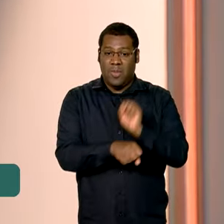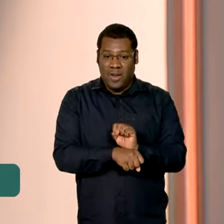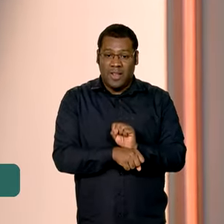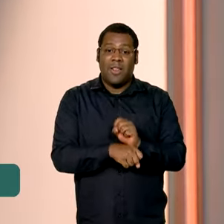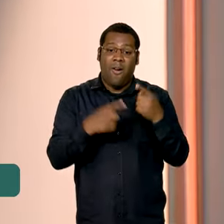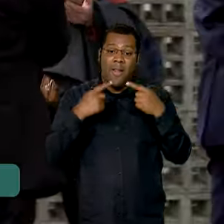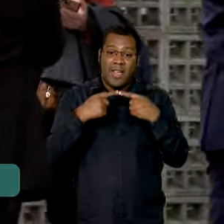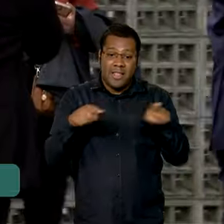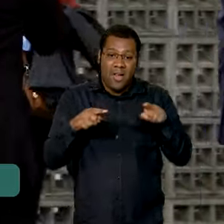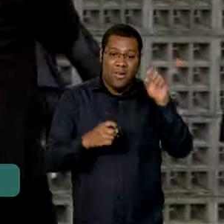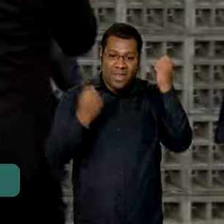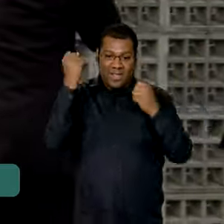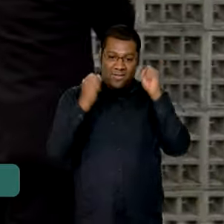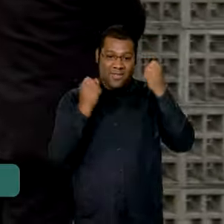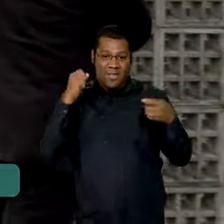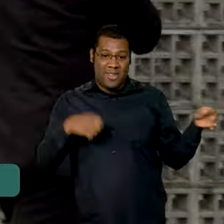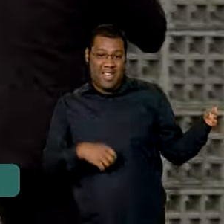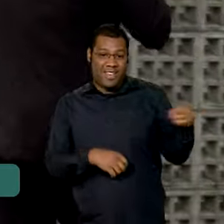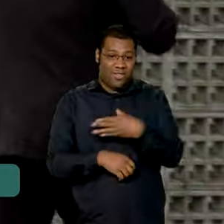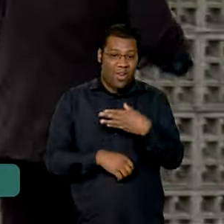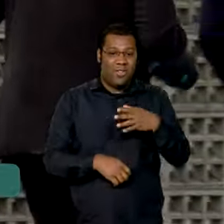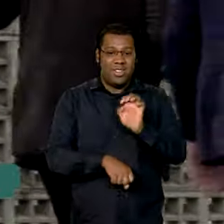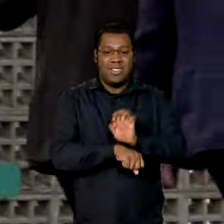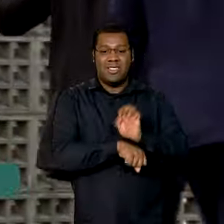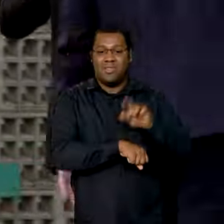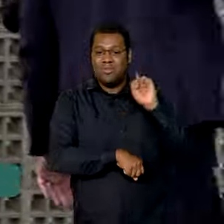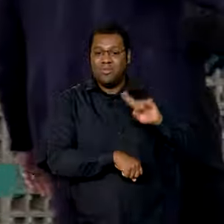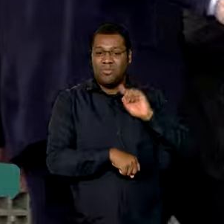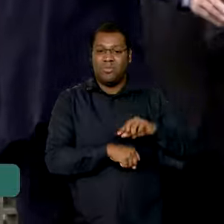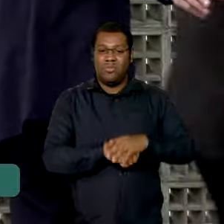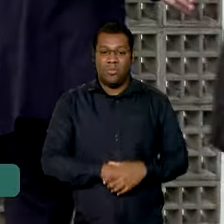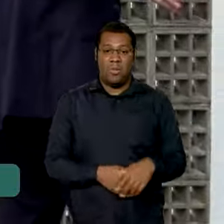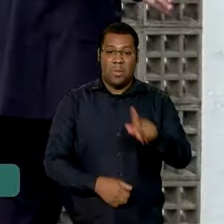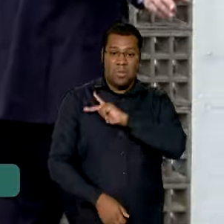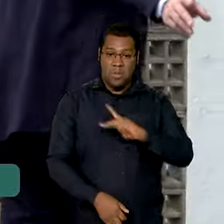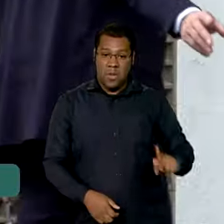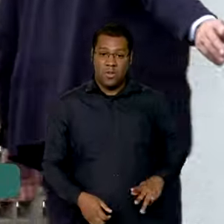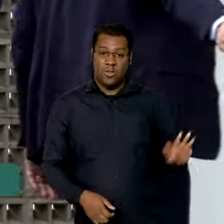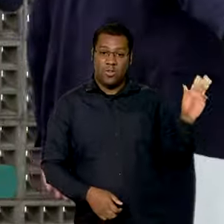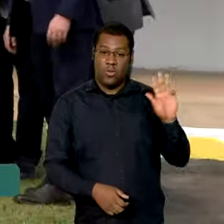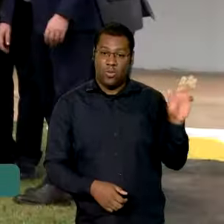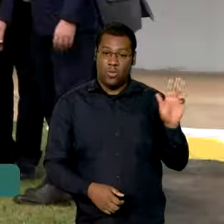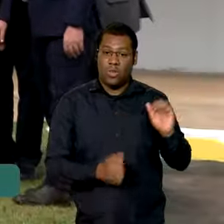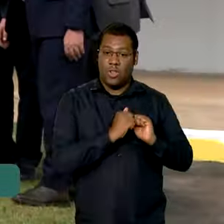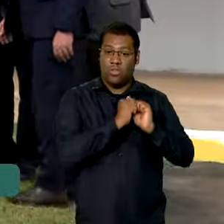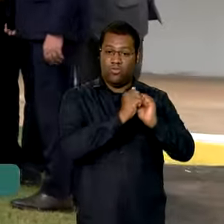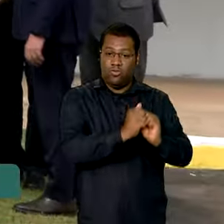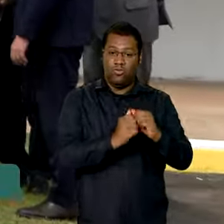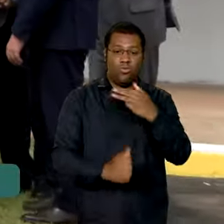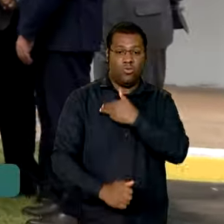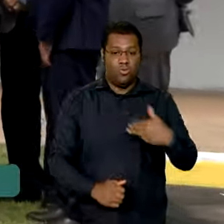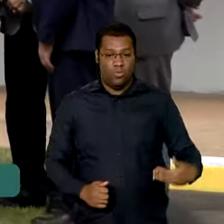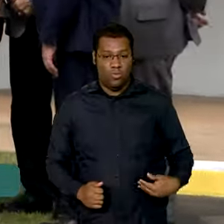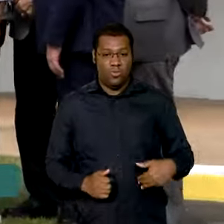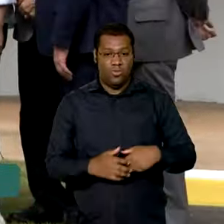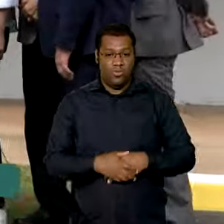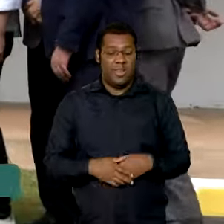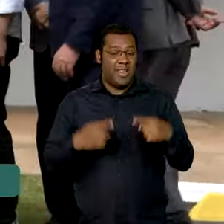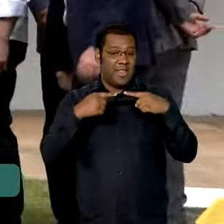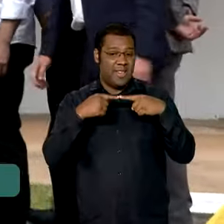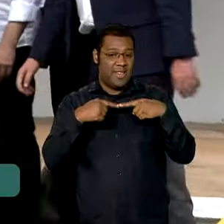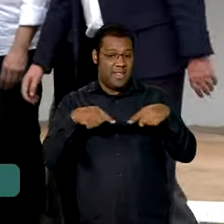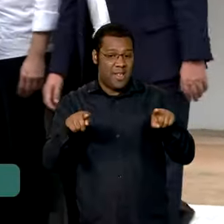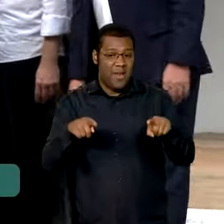Minas Gerais. O presidente Lula chegou acompanhado de vários ministros. Eles descerraram a placa de